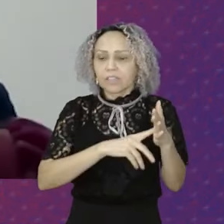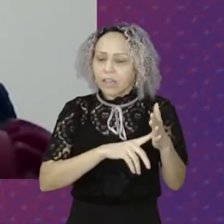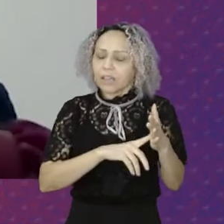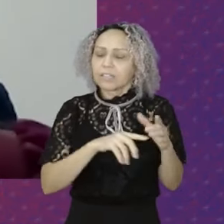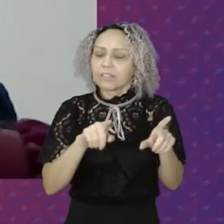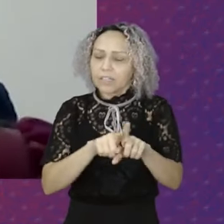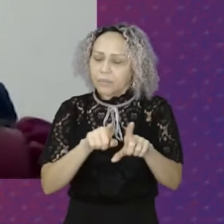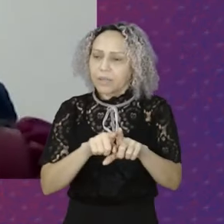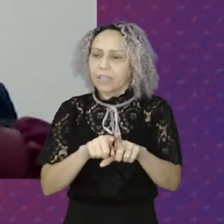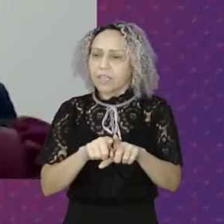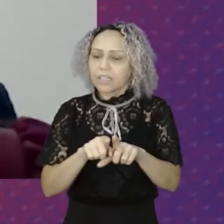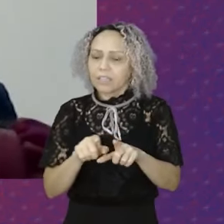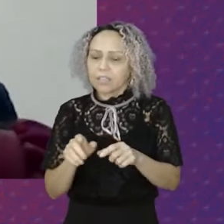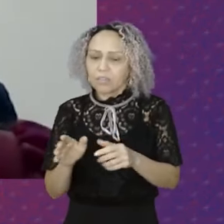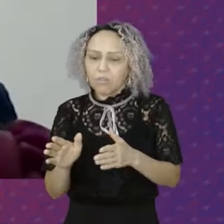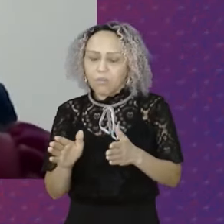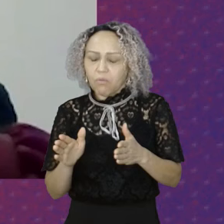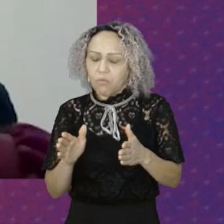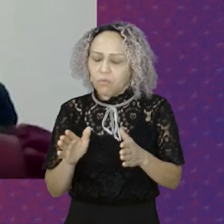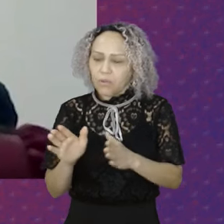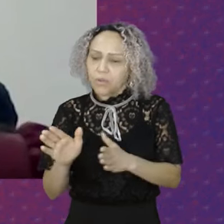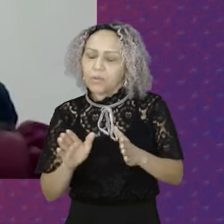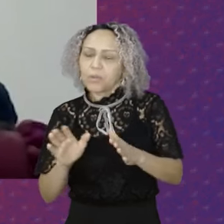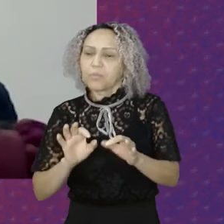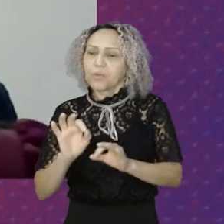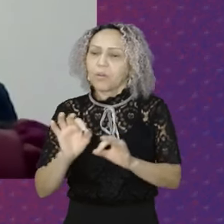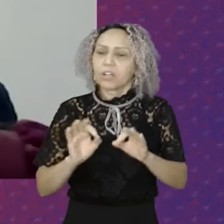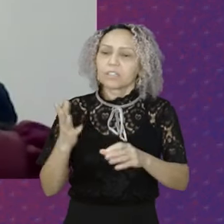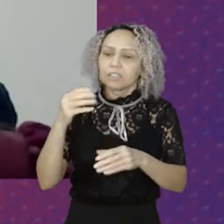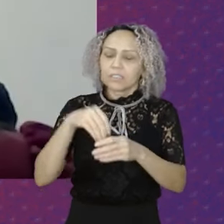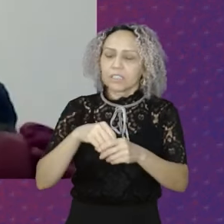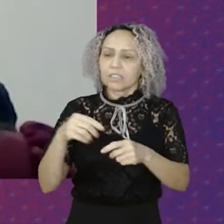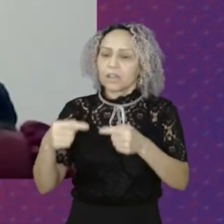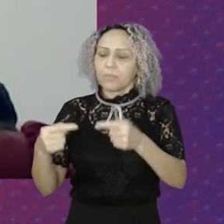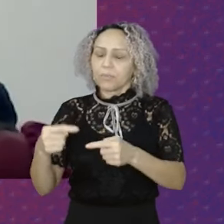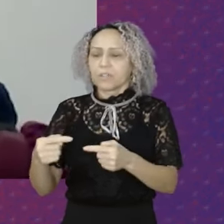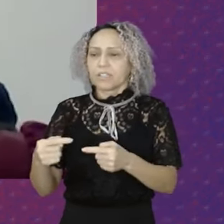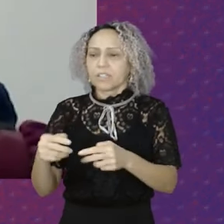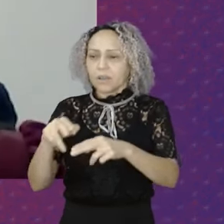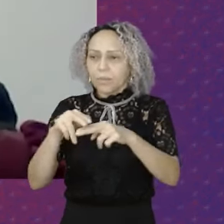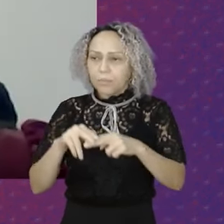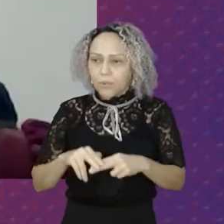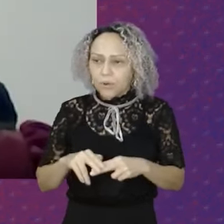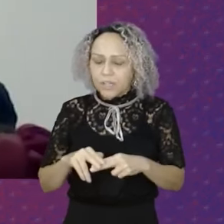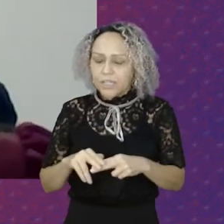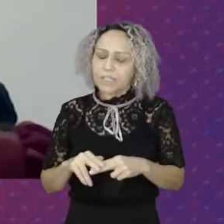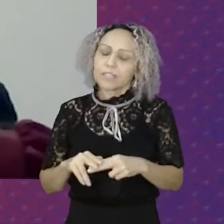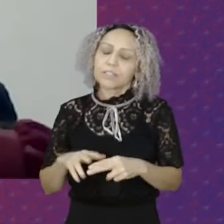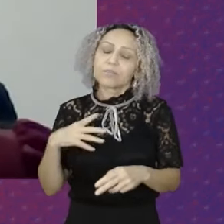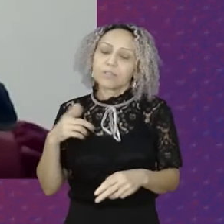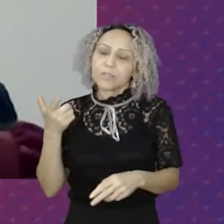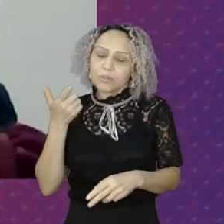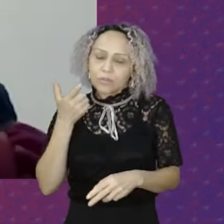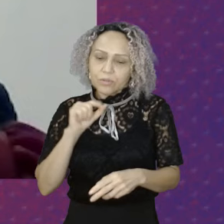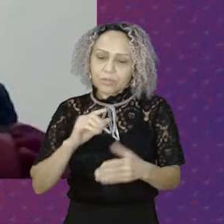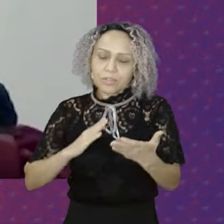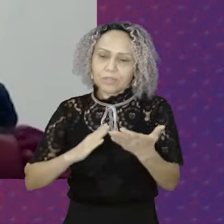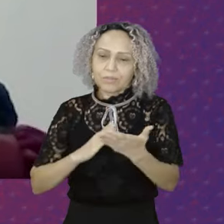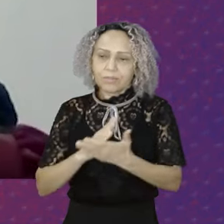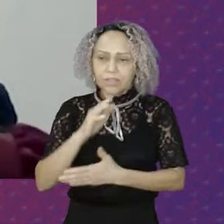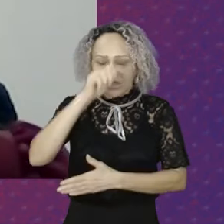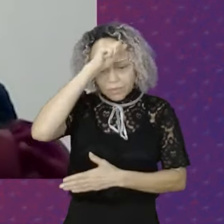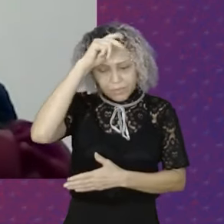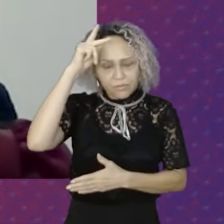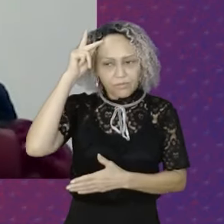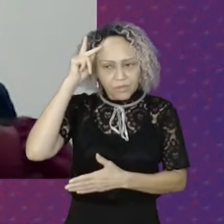Dentro da política O que me trouxe Nesse espaço do executivo Da minha cidade Mesmo sem